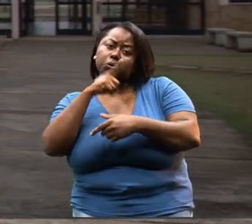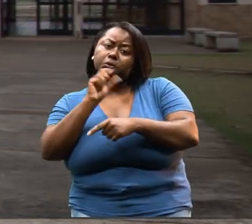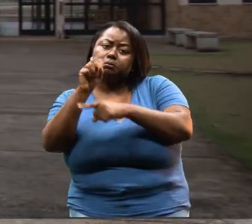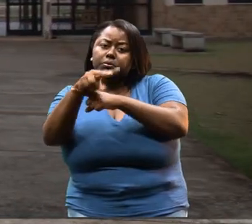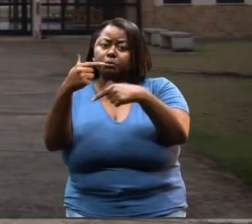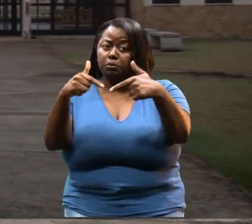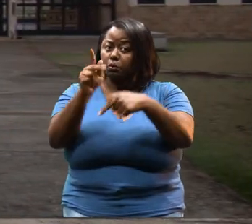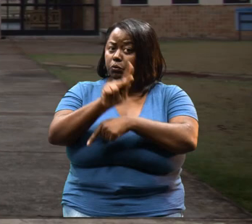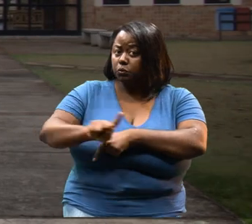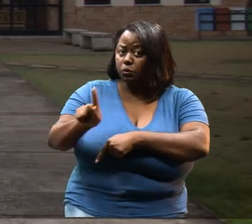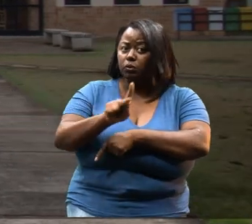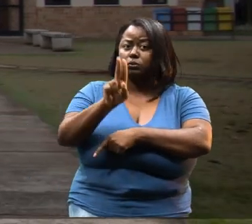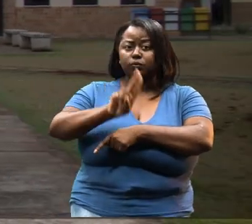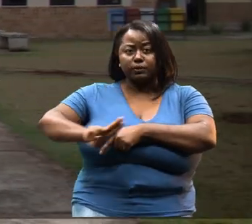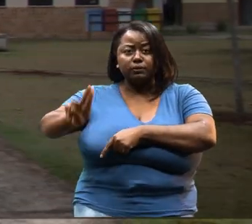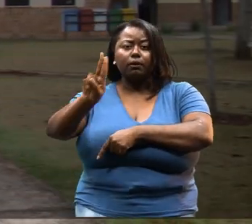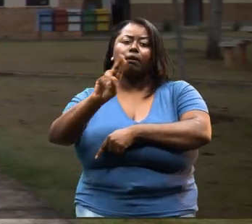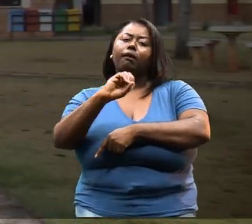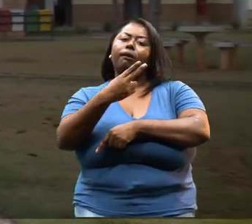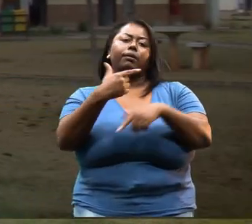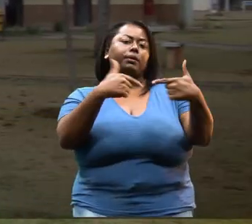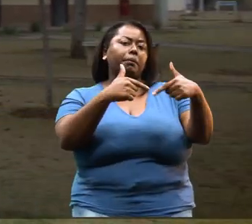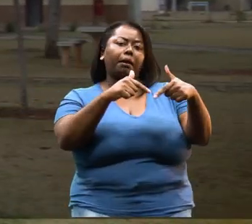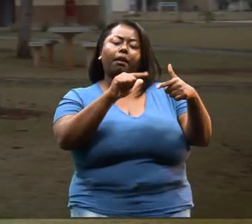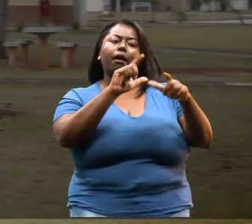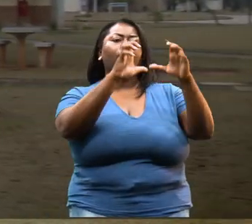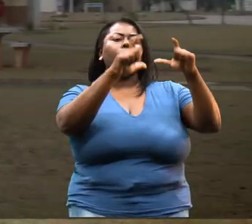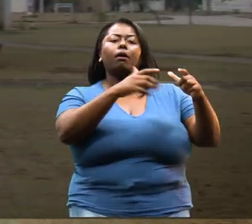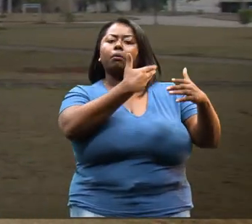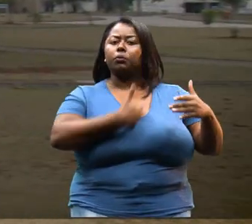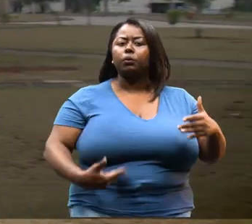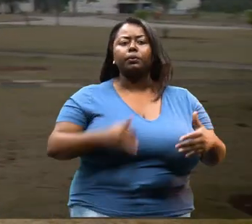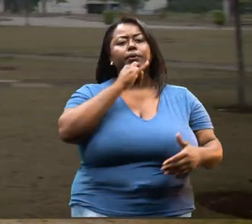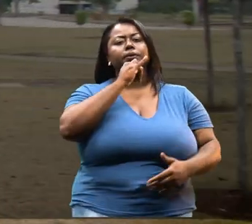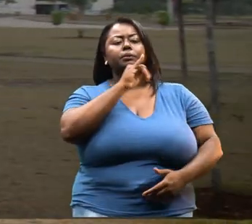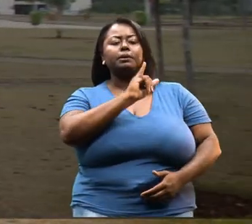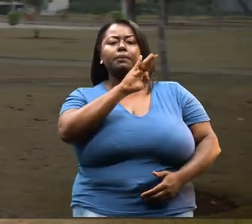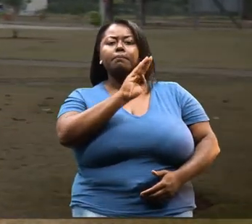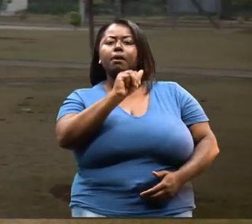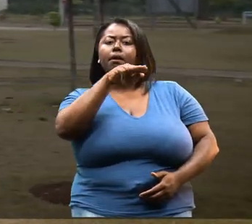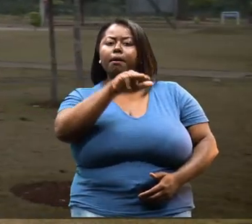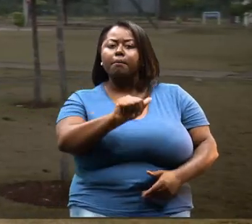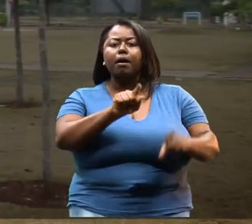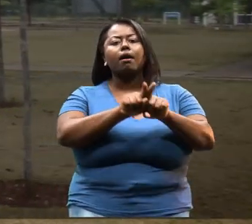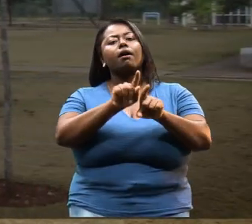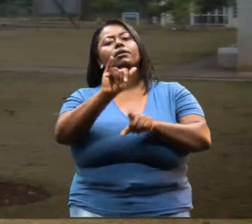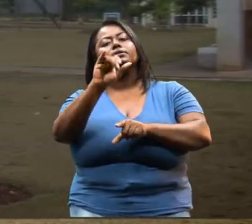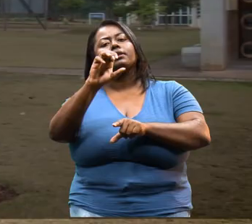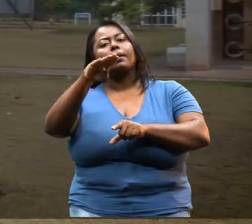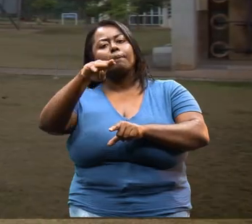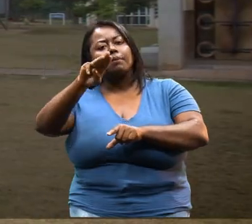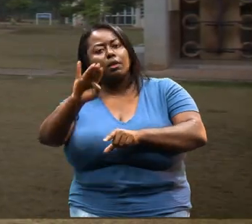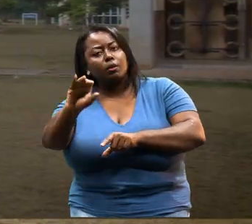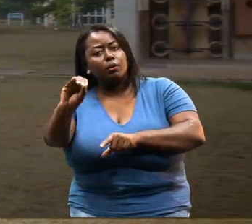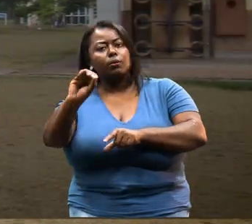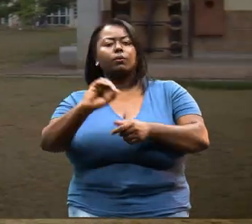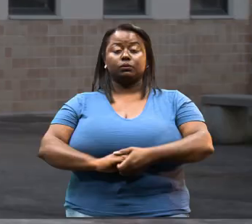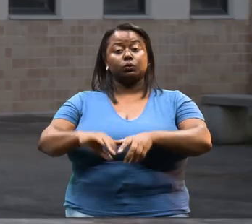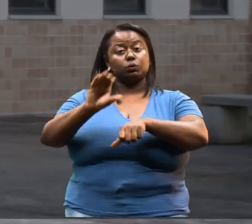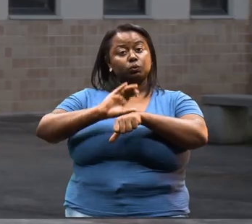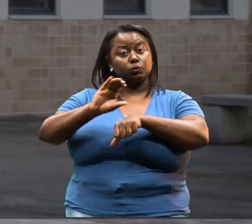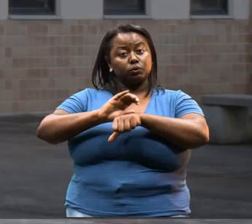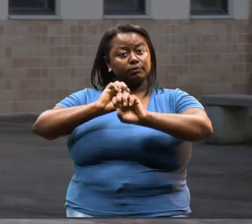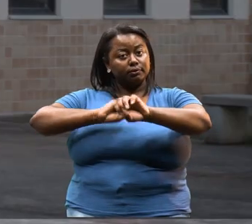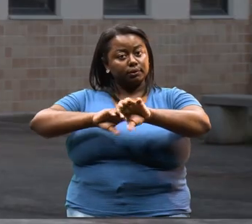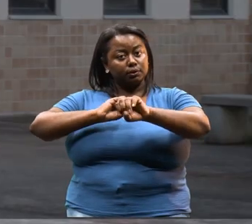professor de universidades, ou trabalhar em instituições públicas mesmo, como o IBAMA, o ICMBio.